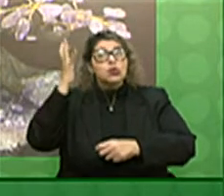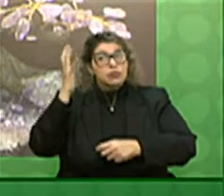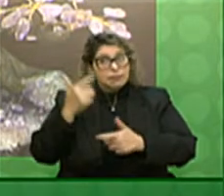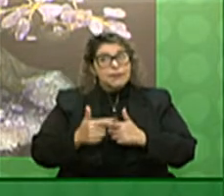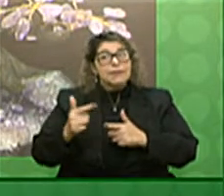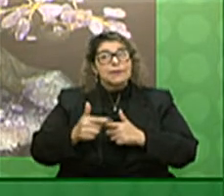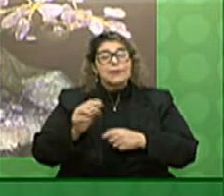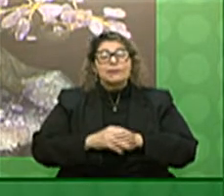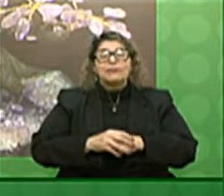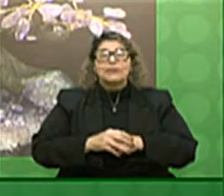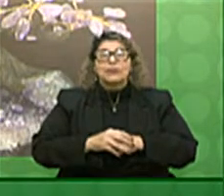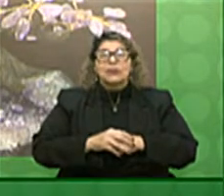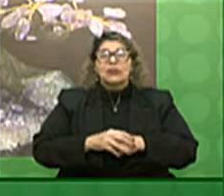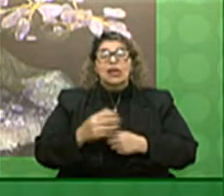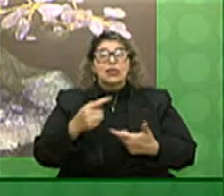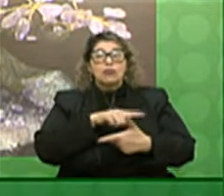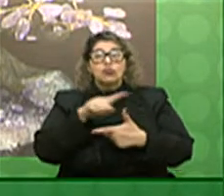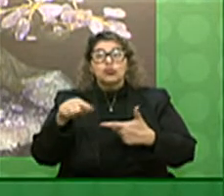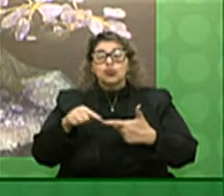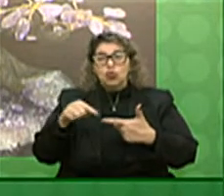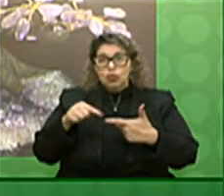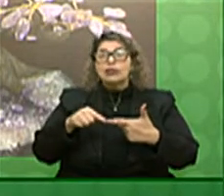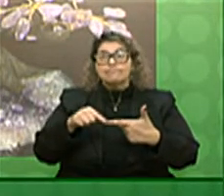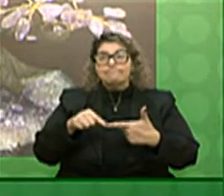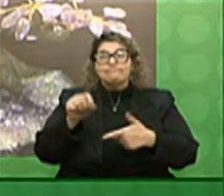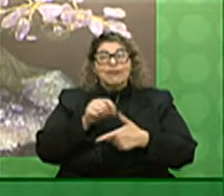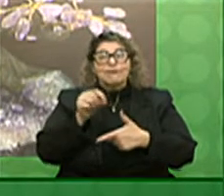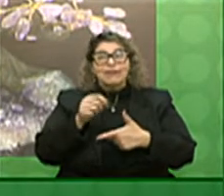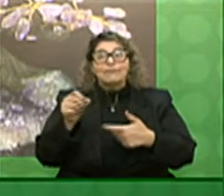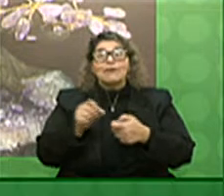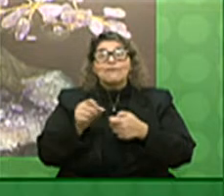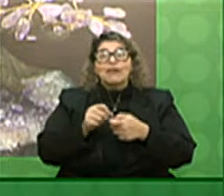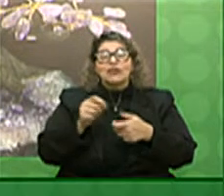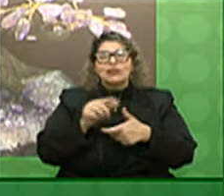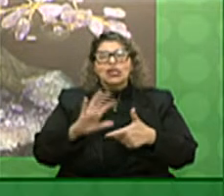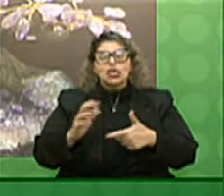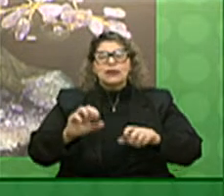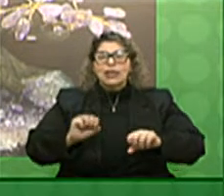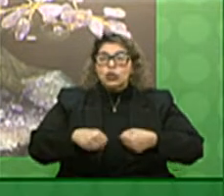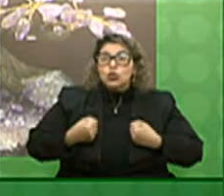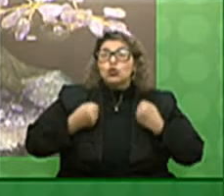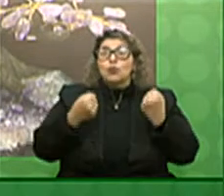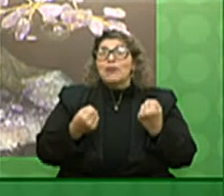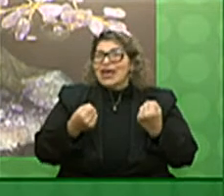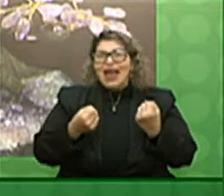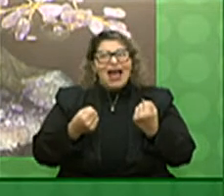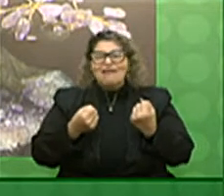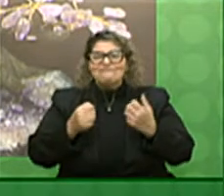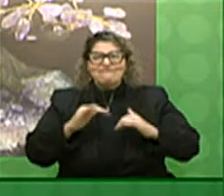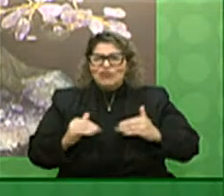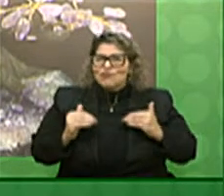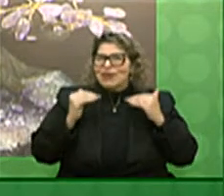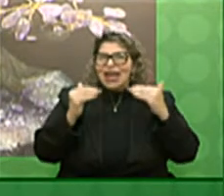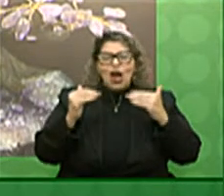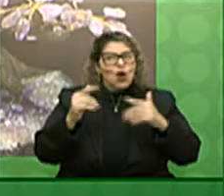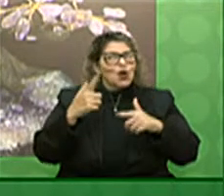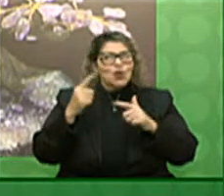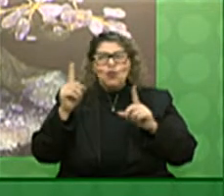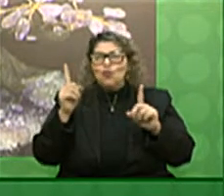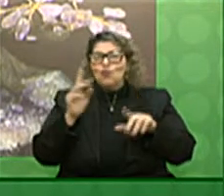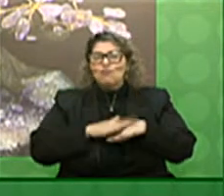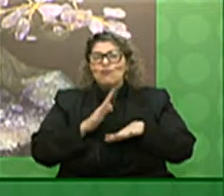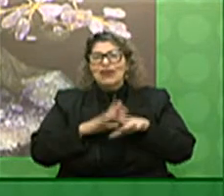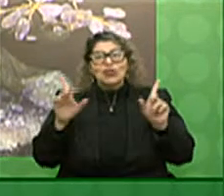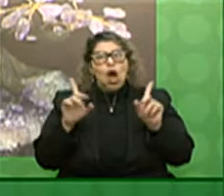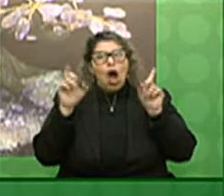nós temos duas grandes tarefas uma é a busca da superação em cima desse momento difícil